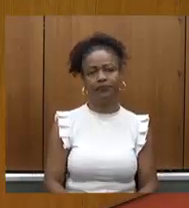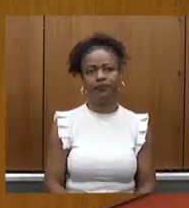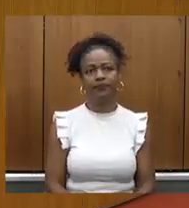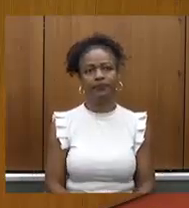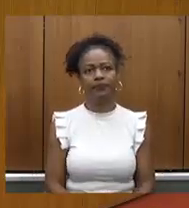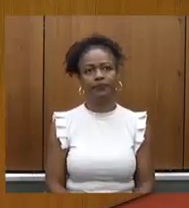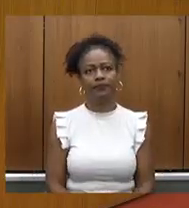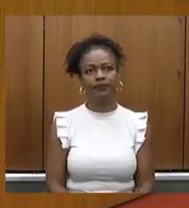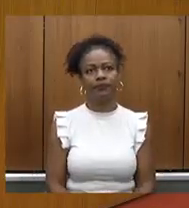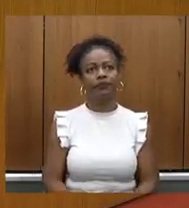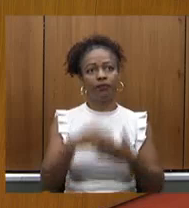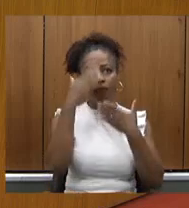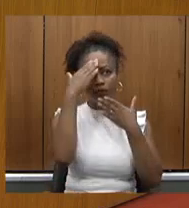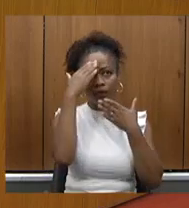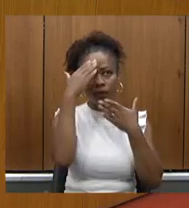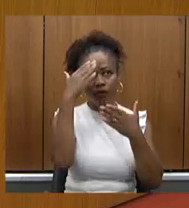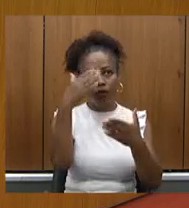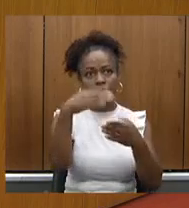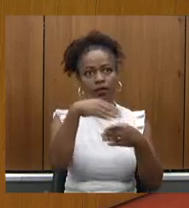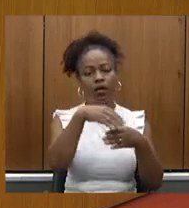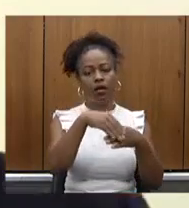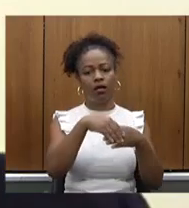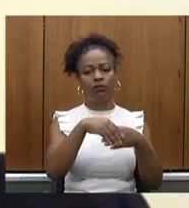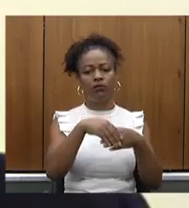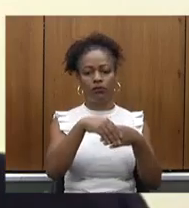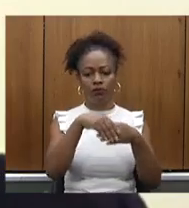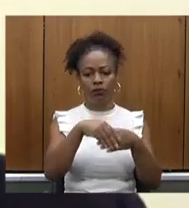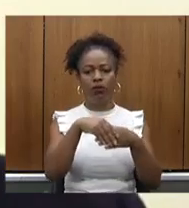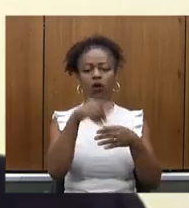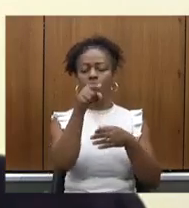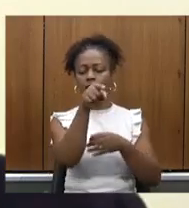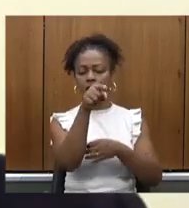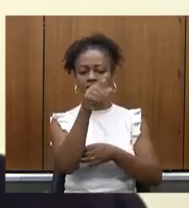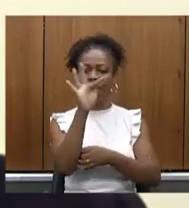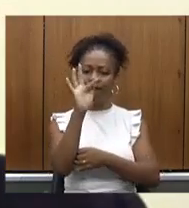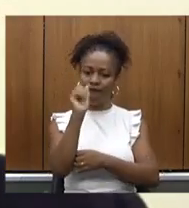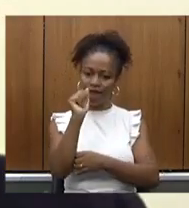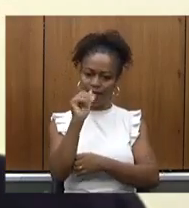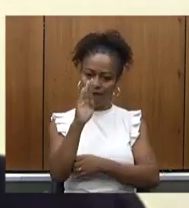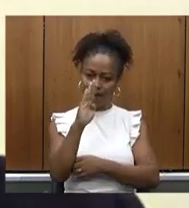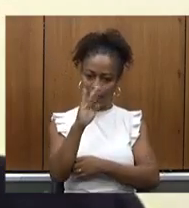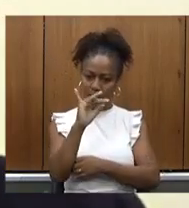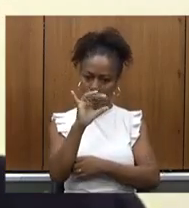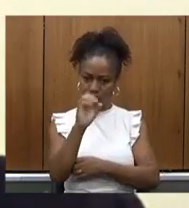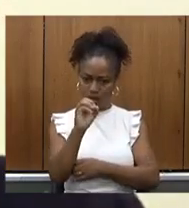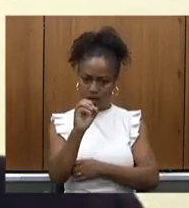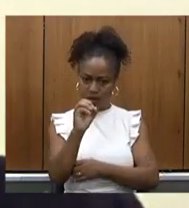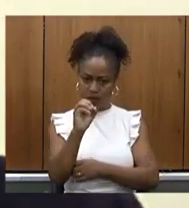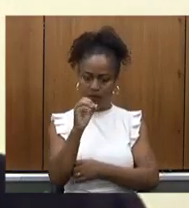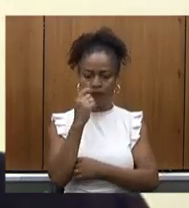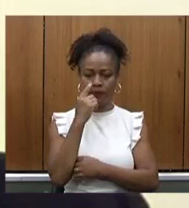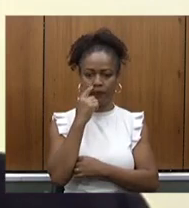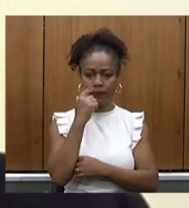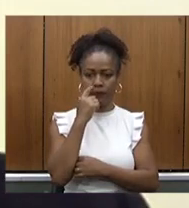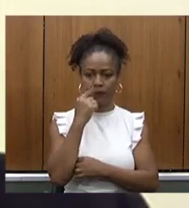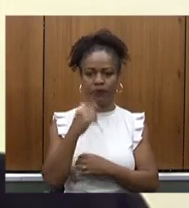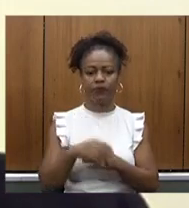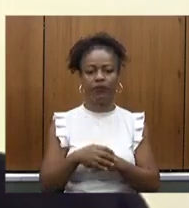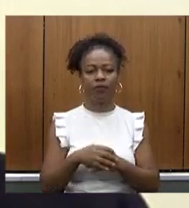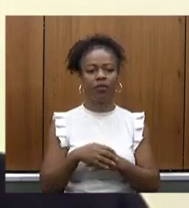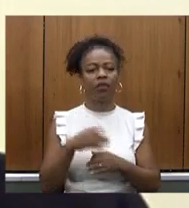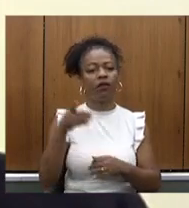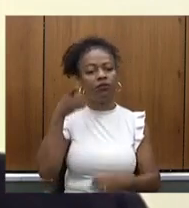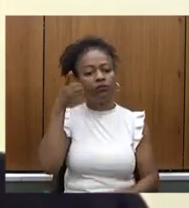Muito obrigado doutor Fábio na sequência das inscrições está aqui o deputado